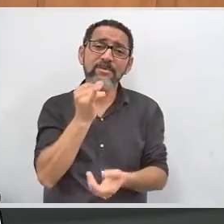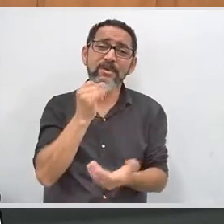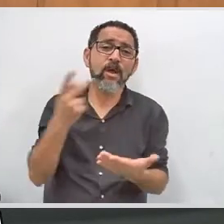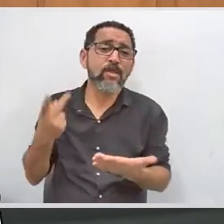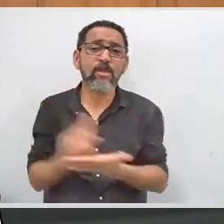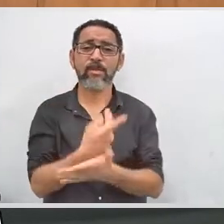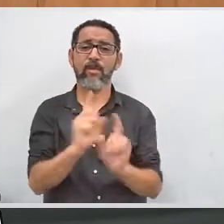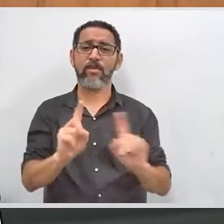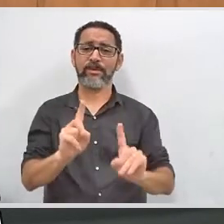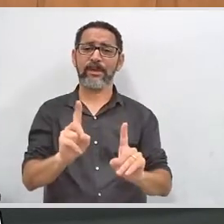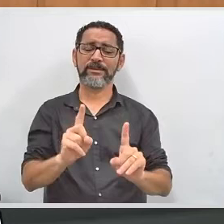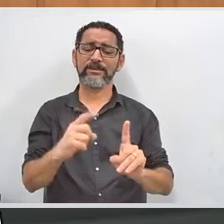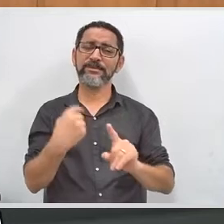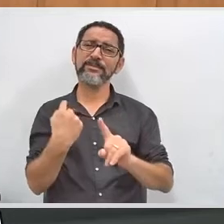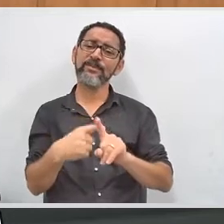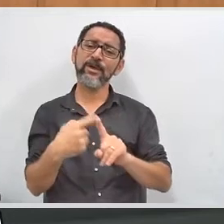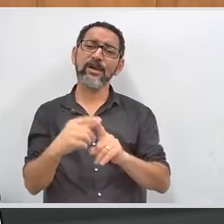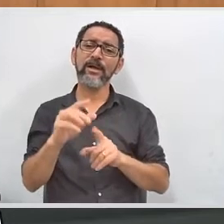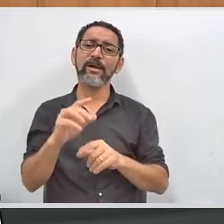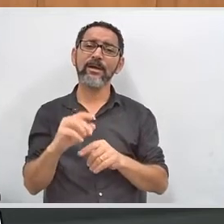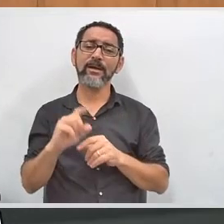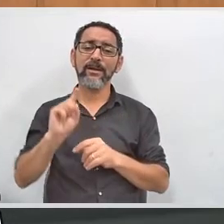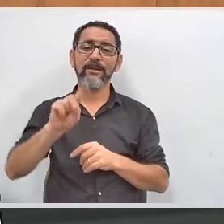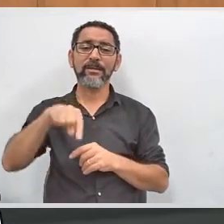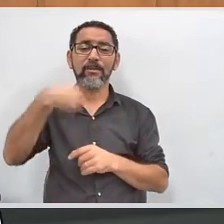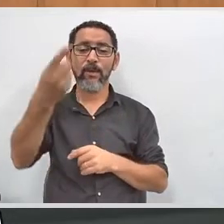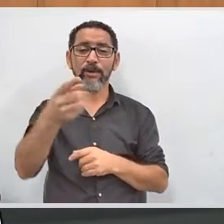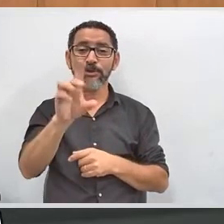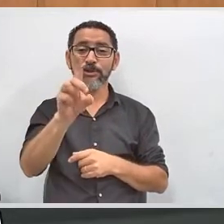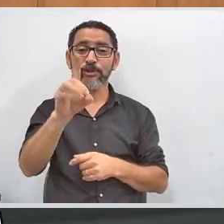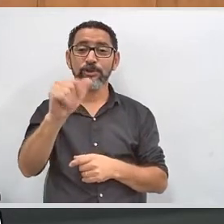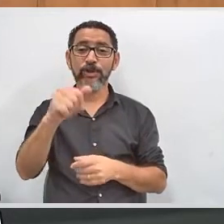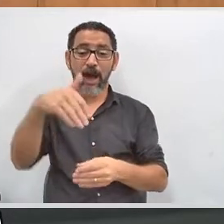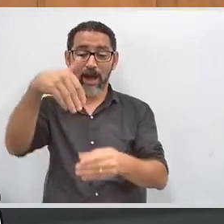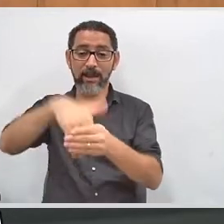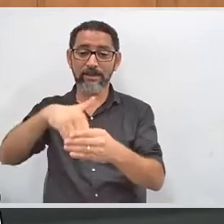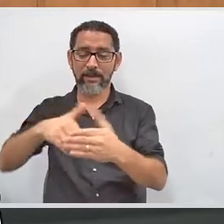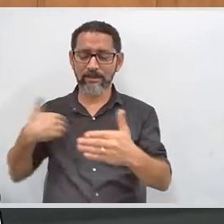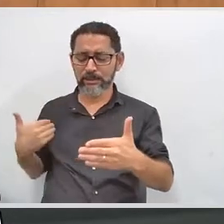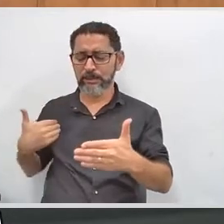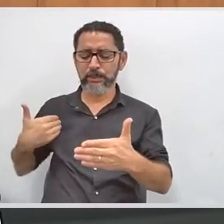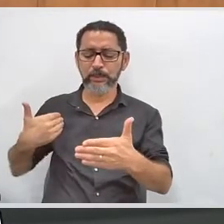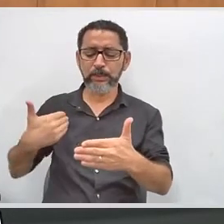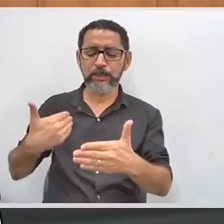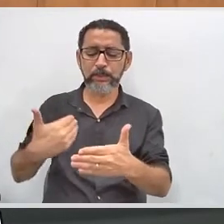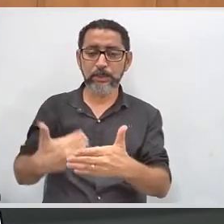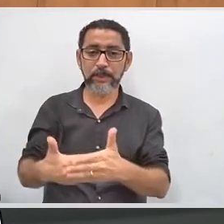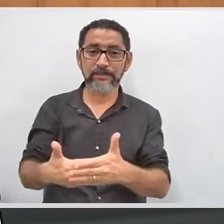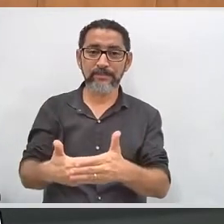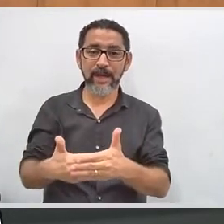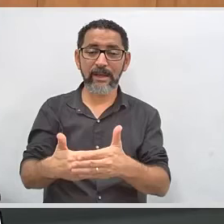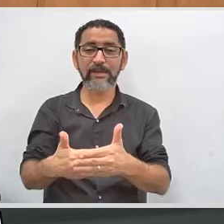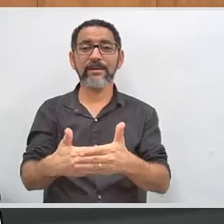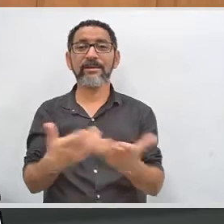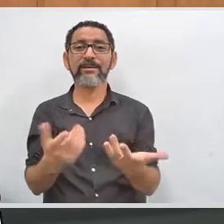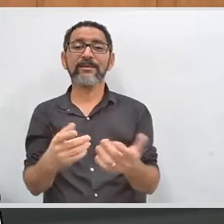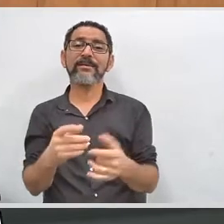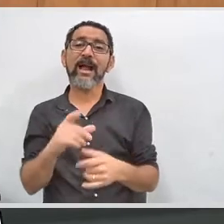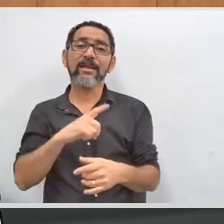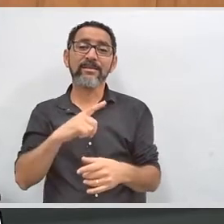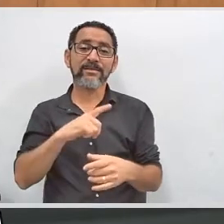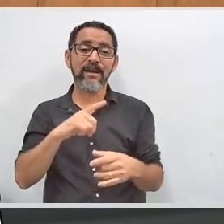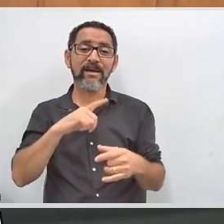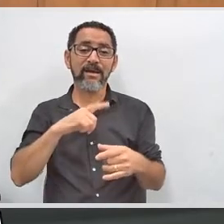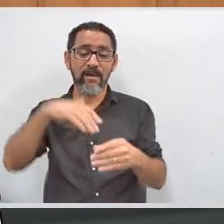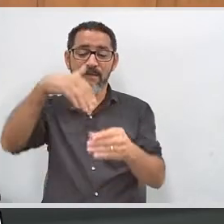forma como a gente gostaria e, no dia das eleições, a gente tem vários problemas, com eleitores votando no segundo andar,